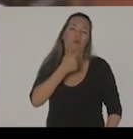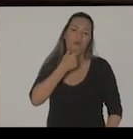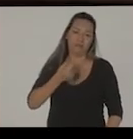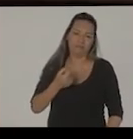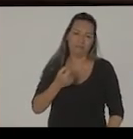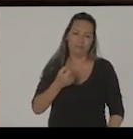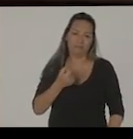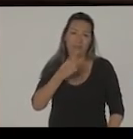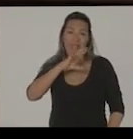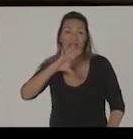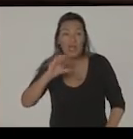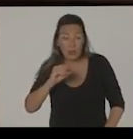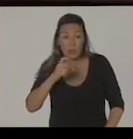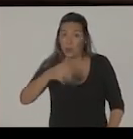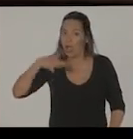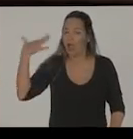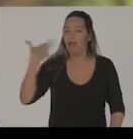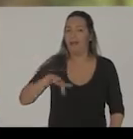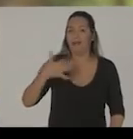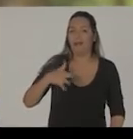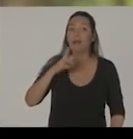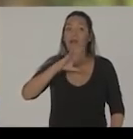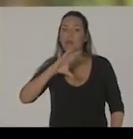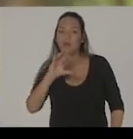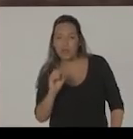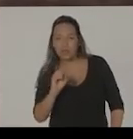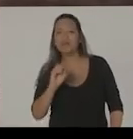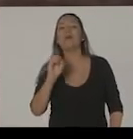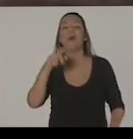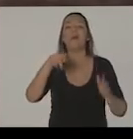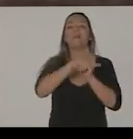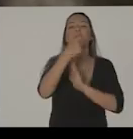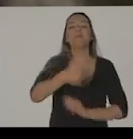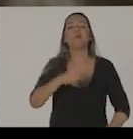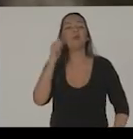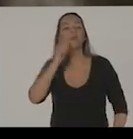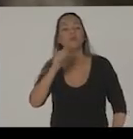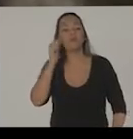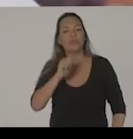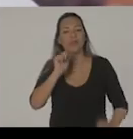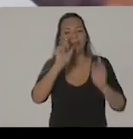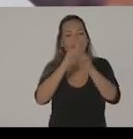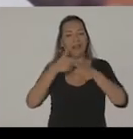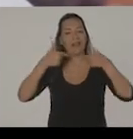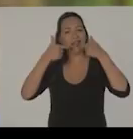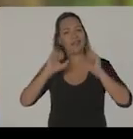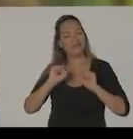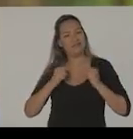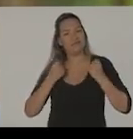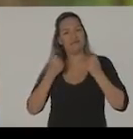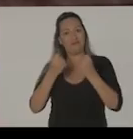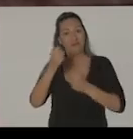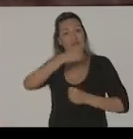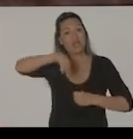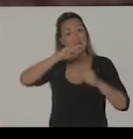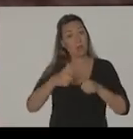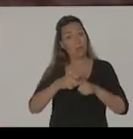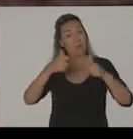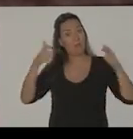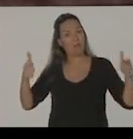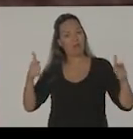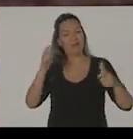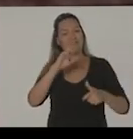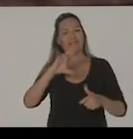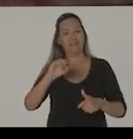dos homens. Na cidade mais cara do país. Rio de Janeiro. Cidade mulher. Que tem garra. Raça. Riso. A gente